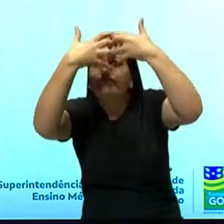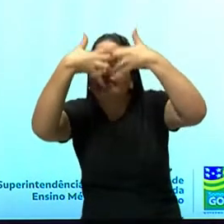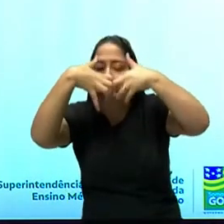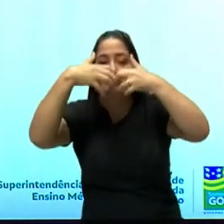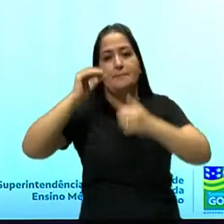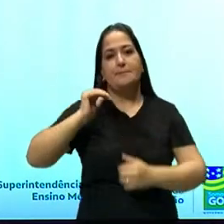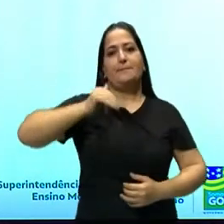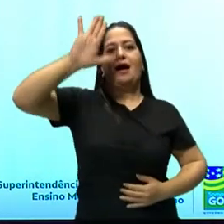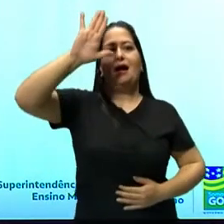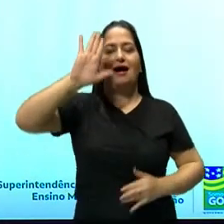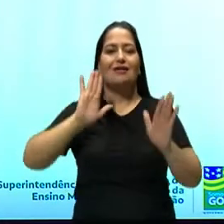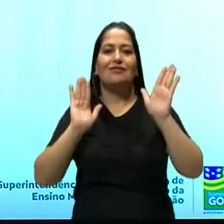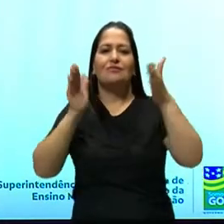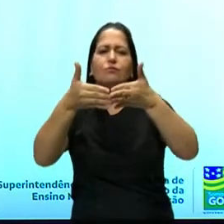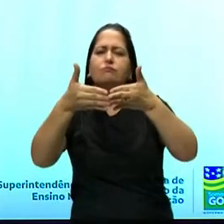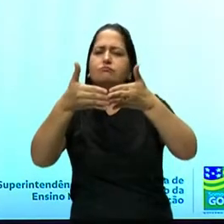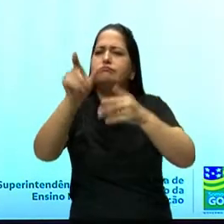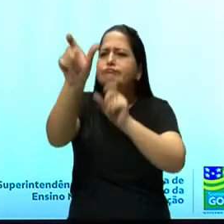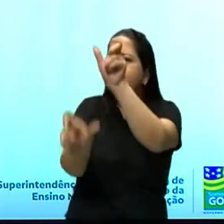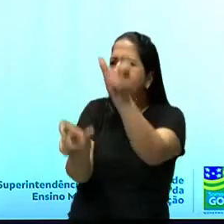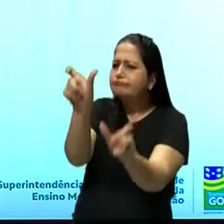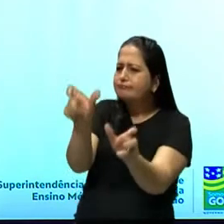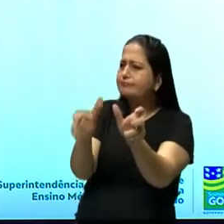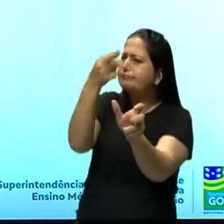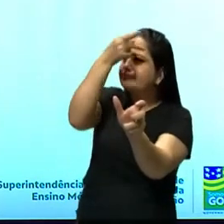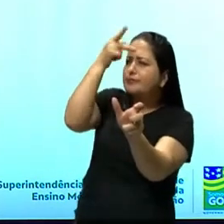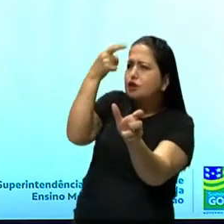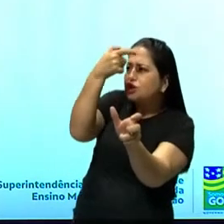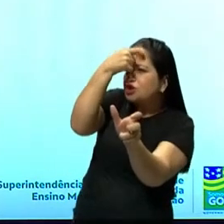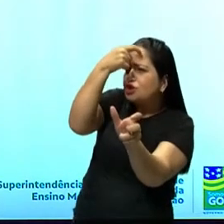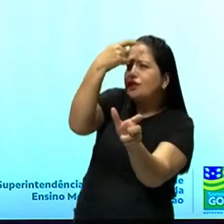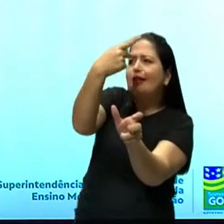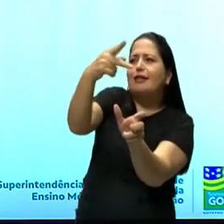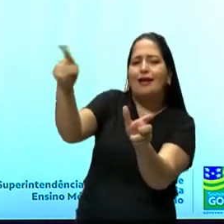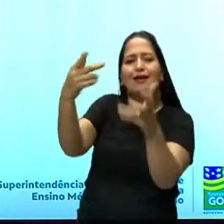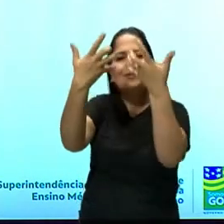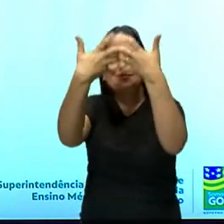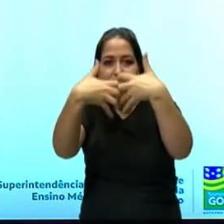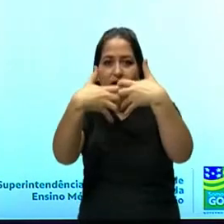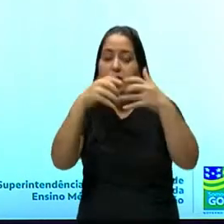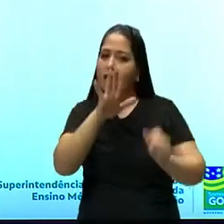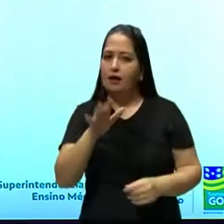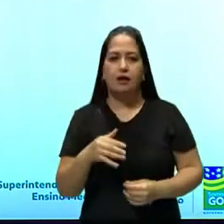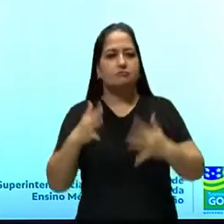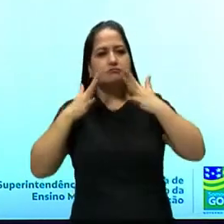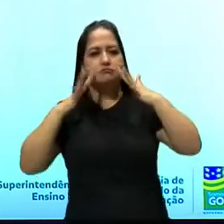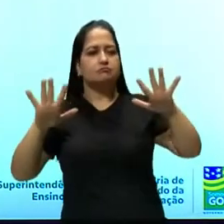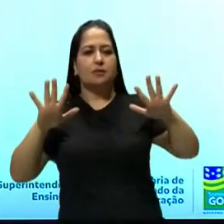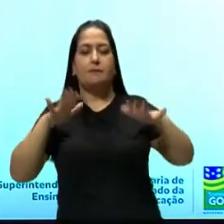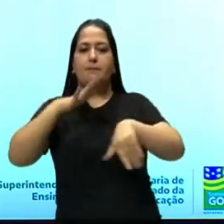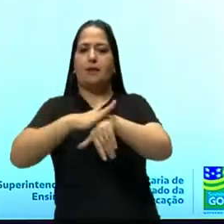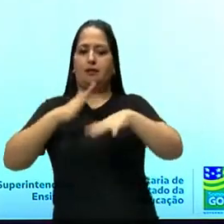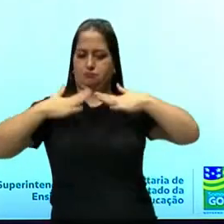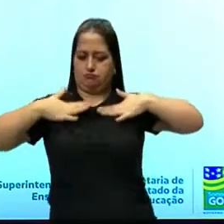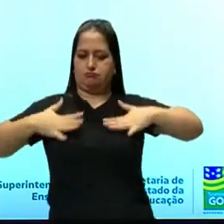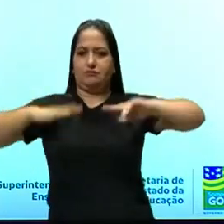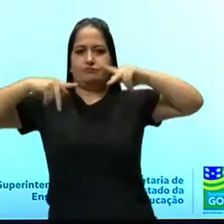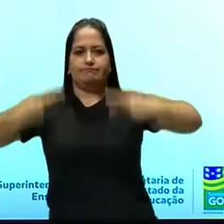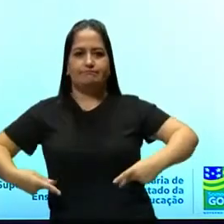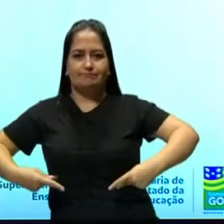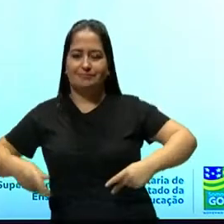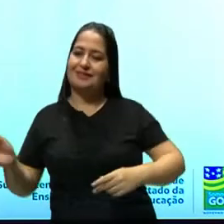pensar qual que é a cabeça das pessoas daquele tempo. E no naturalismo, o olhar anatômico. No